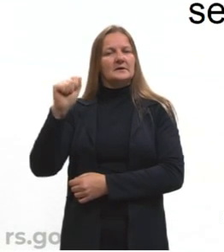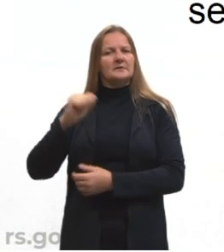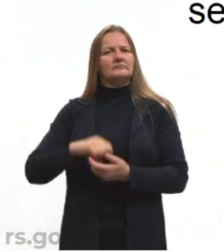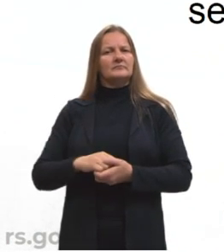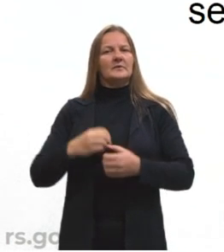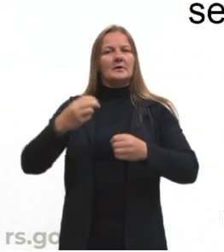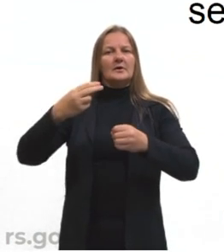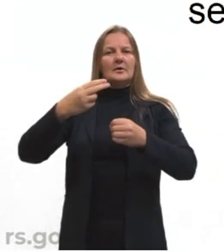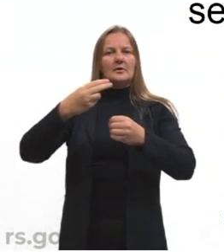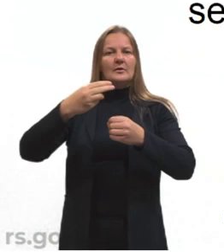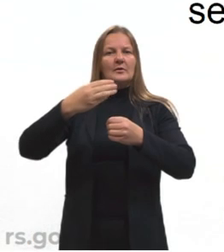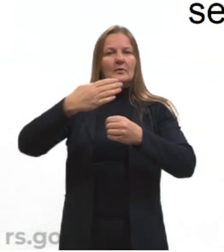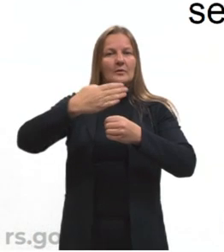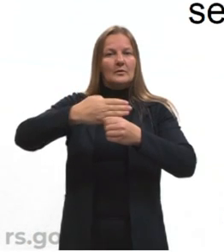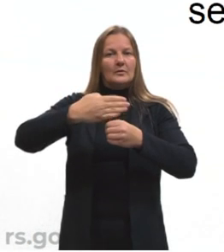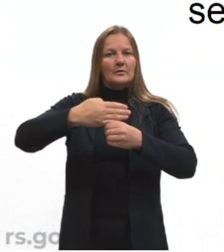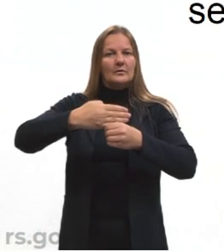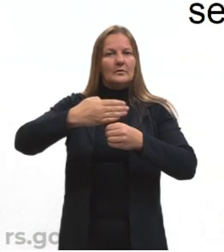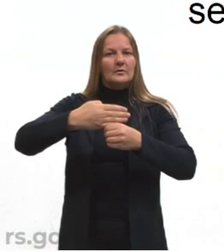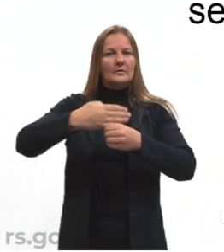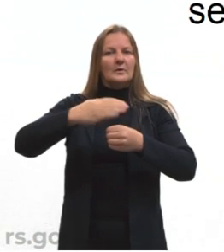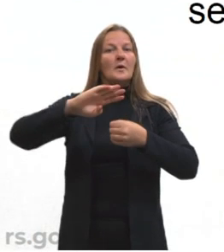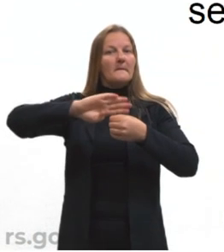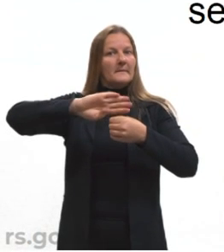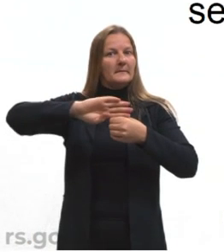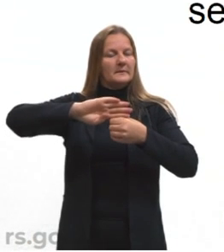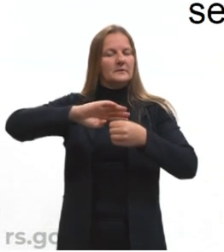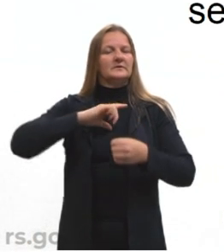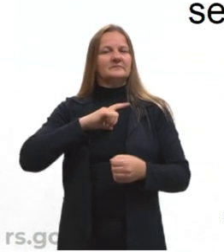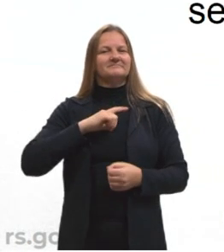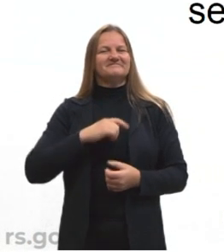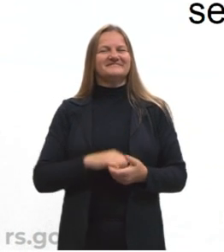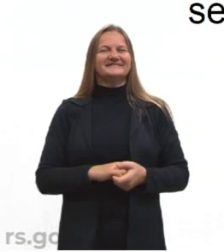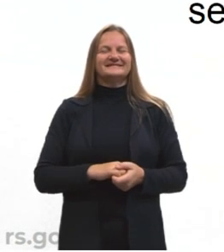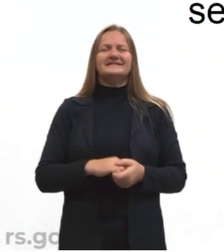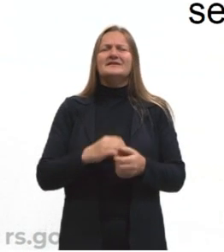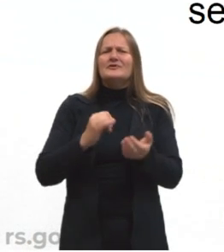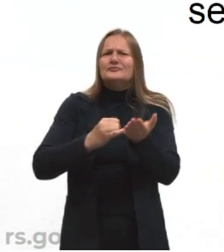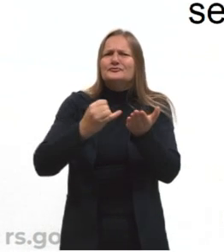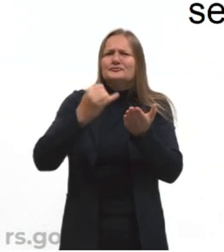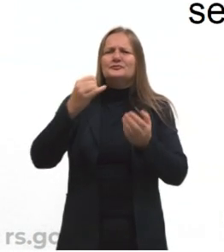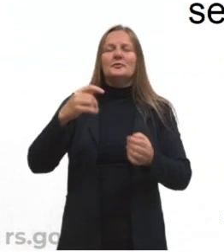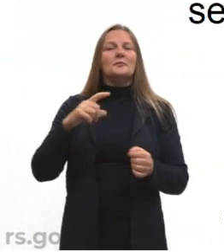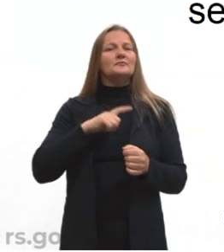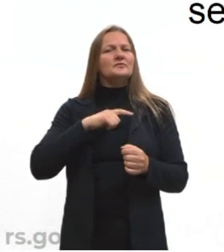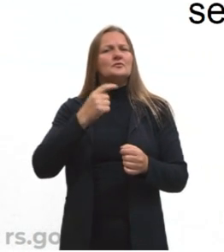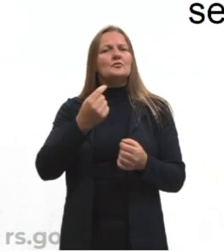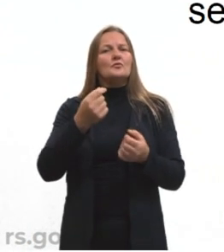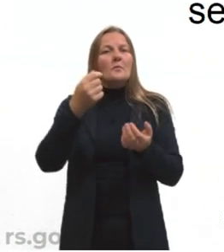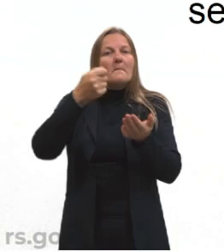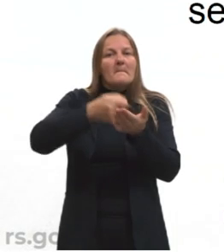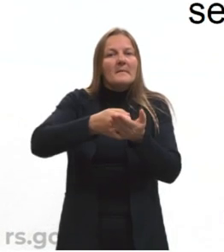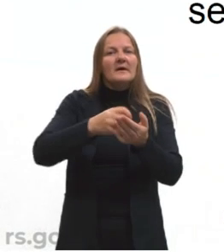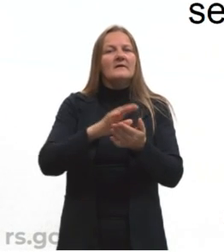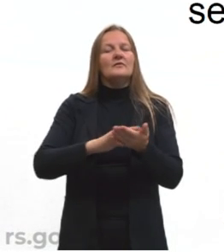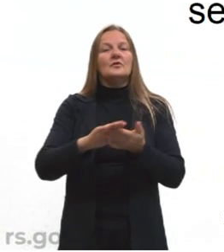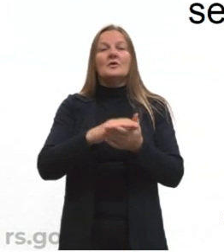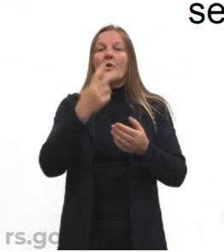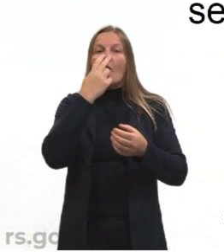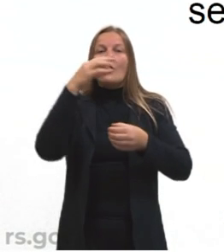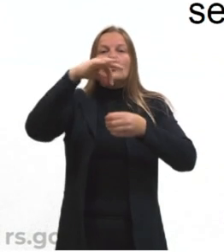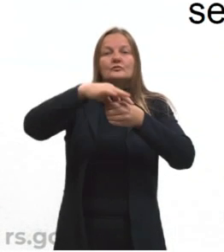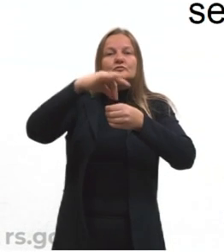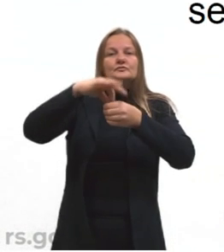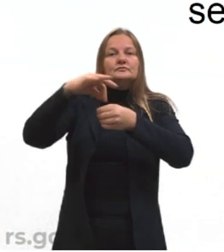Cristo. Naquela época, o pagamento dos juros era realizado através de uma moeda muito comum, as sementes.